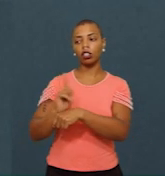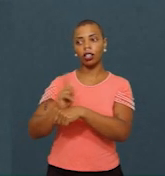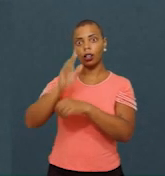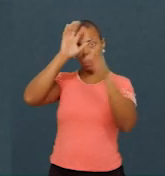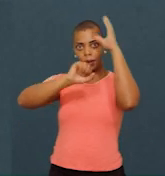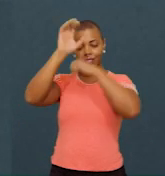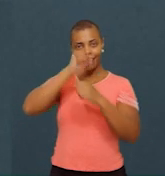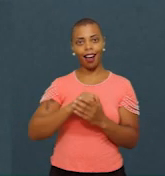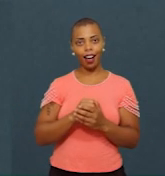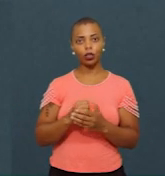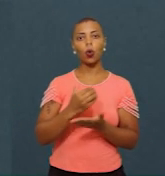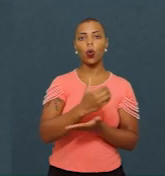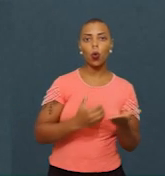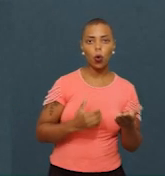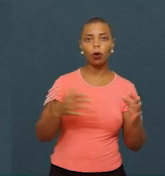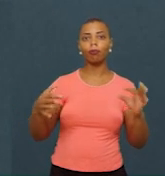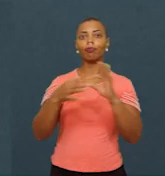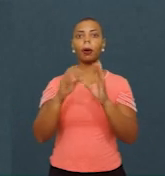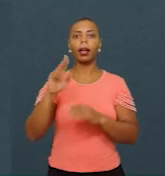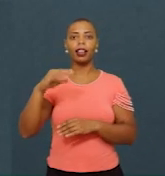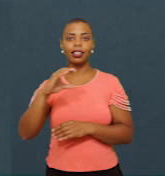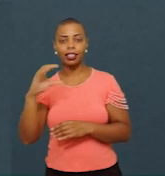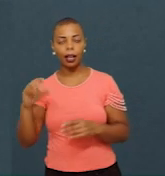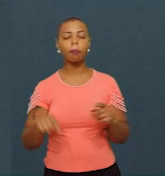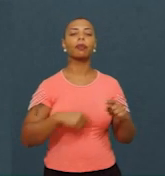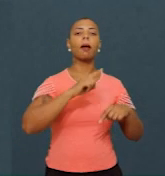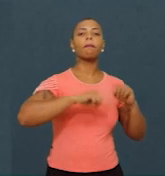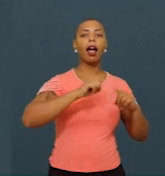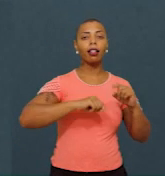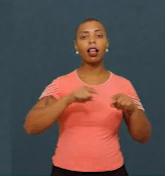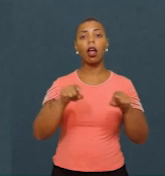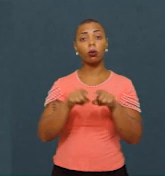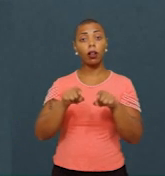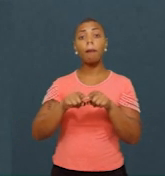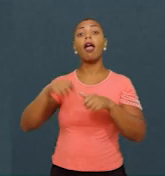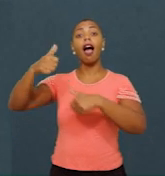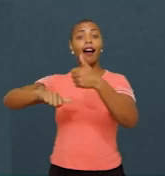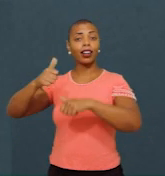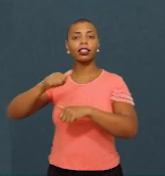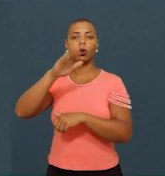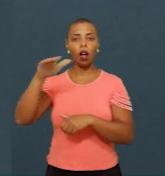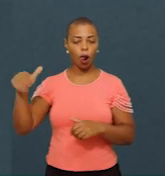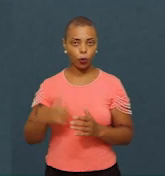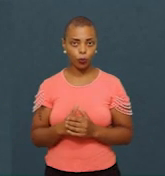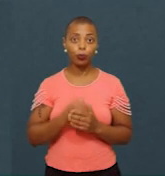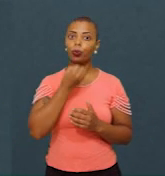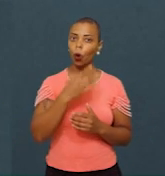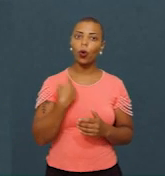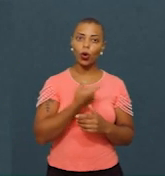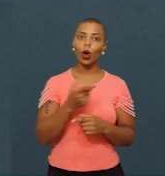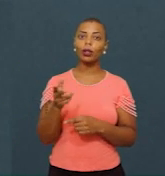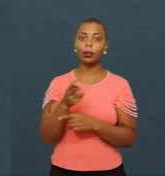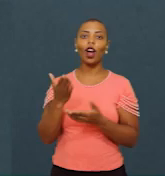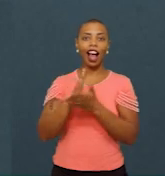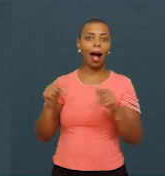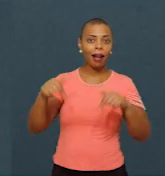Currículo alinhado à Base Nacional Comum Curricular, os materiais didáticos e as avaliações dos alunos. Bom, nosso episódio fica por aqui.